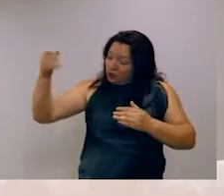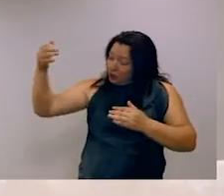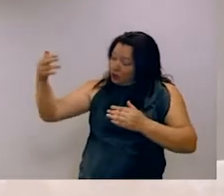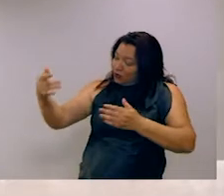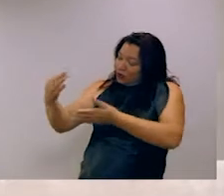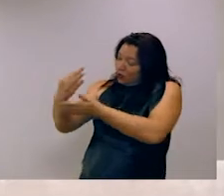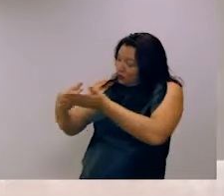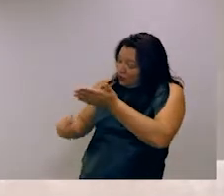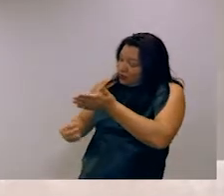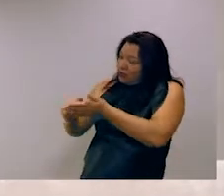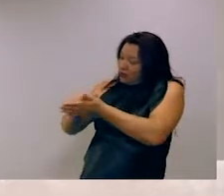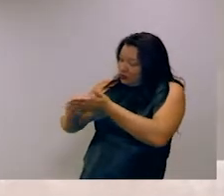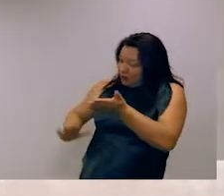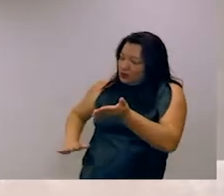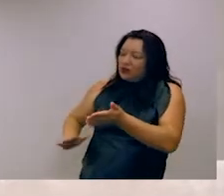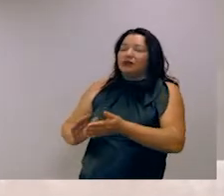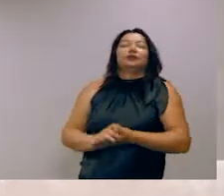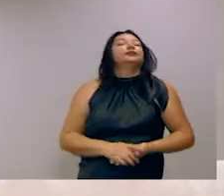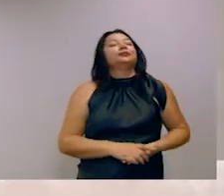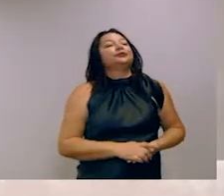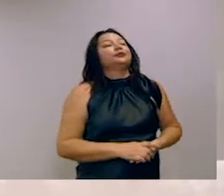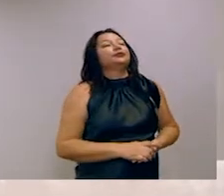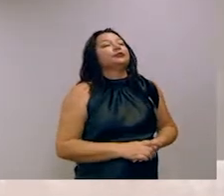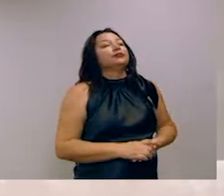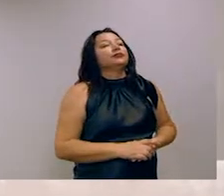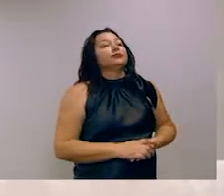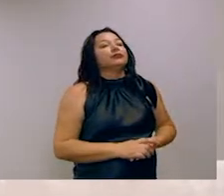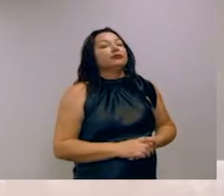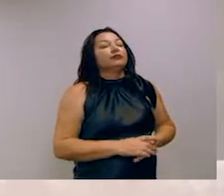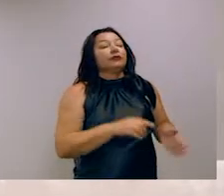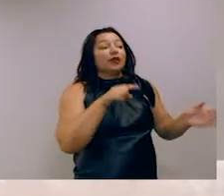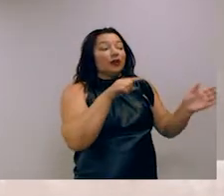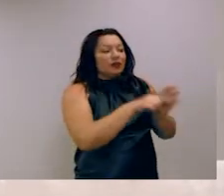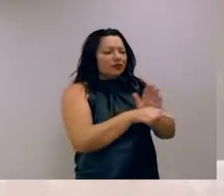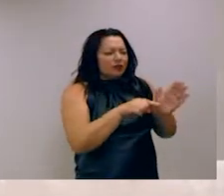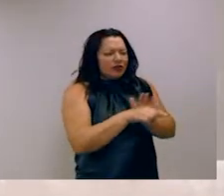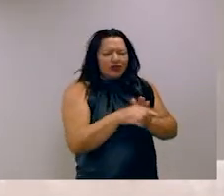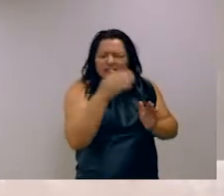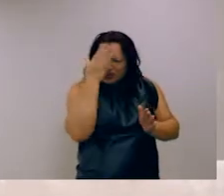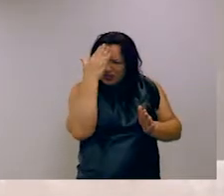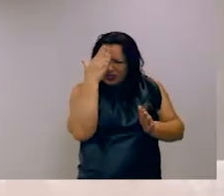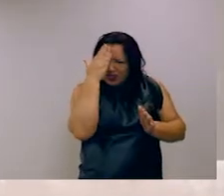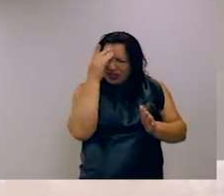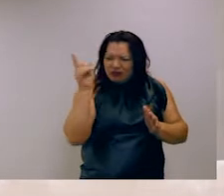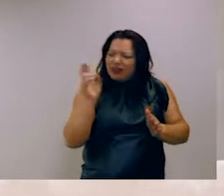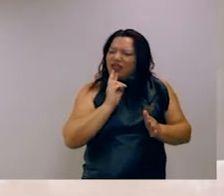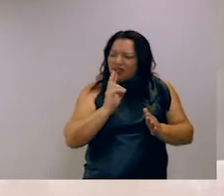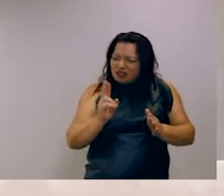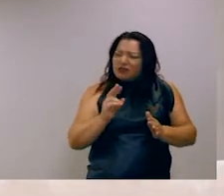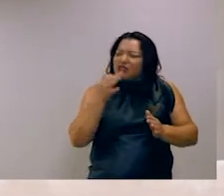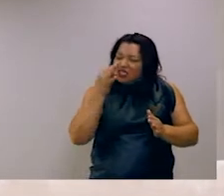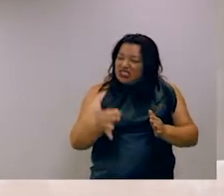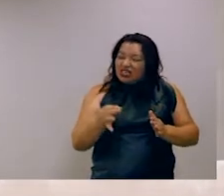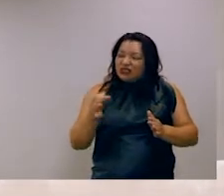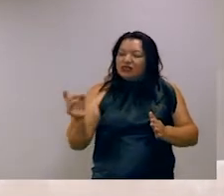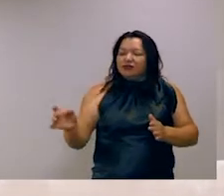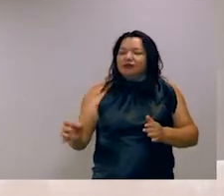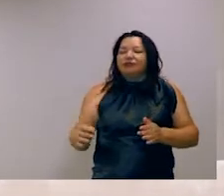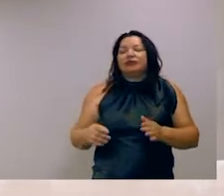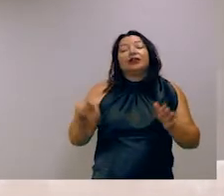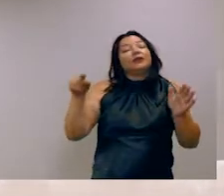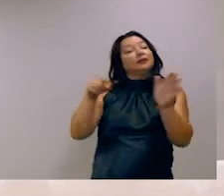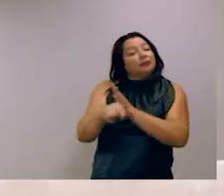artigos da Wikipedia. E aí eles já sabem então qual seria a resposta correta associada a cada uma dessas